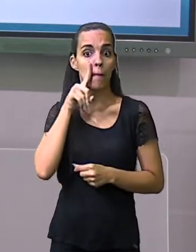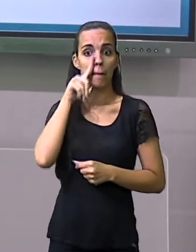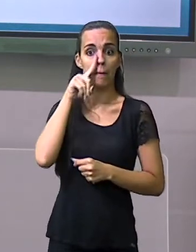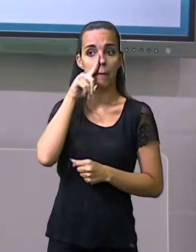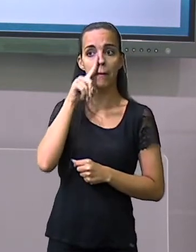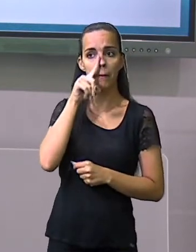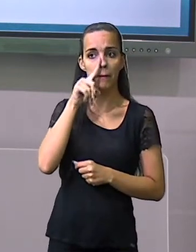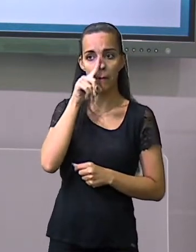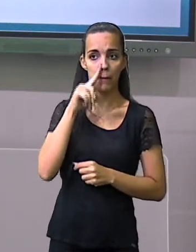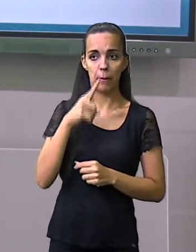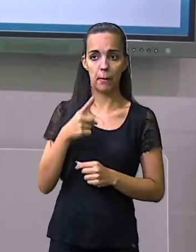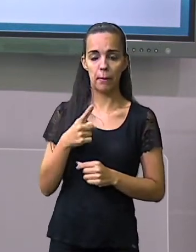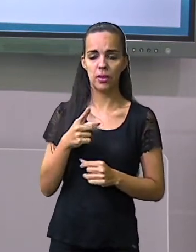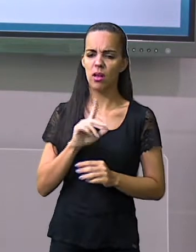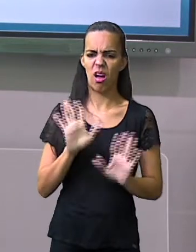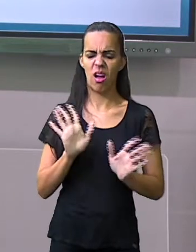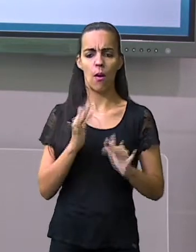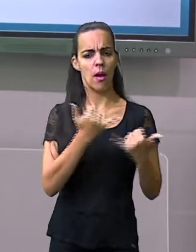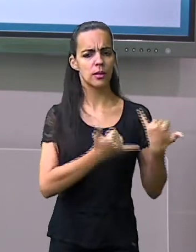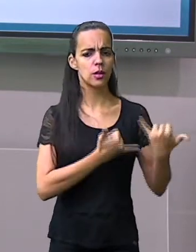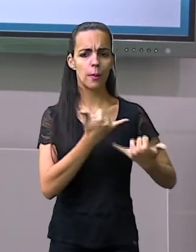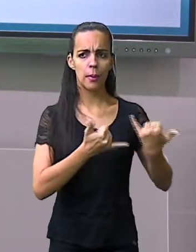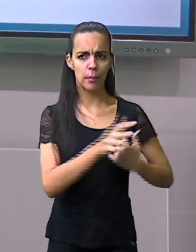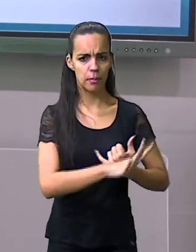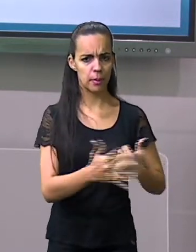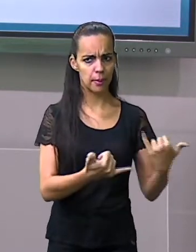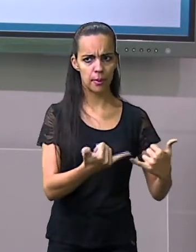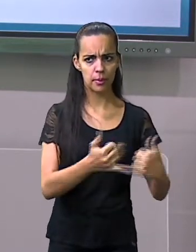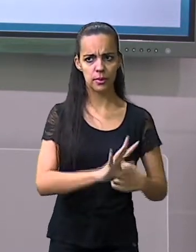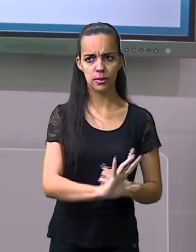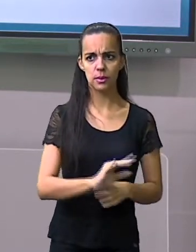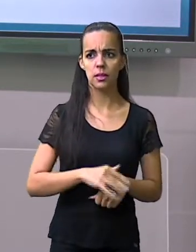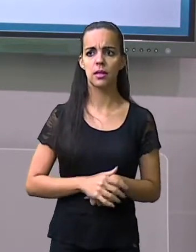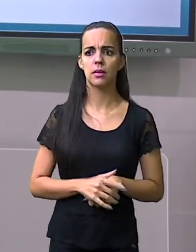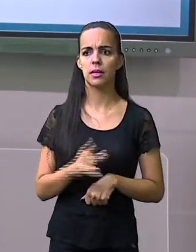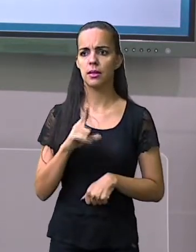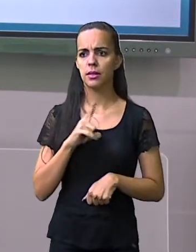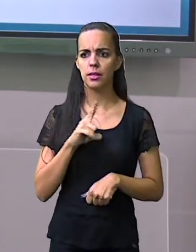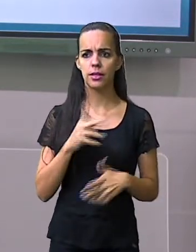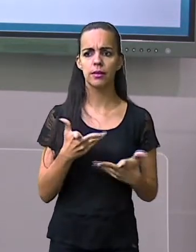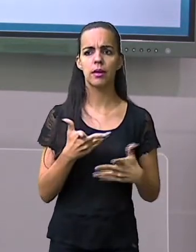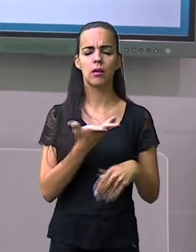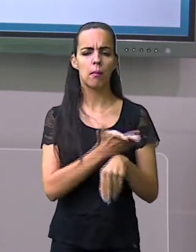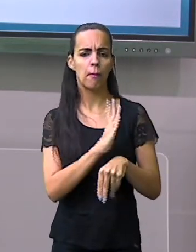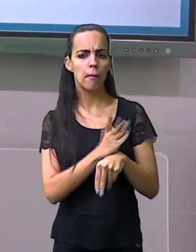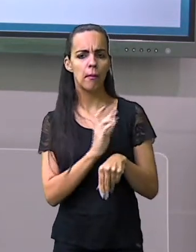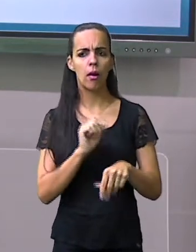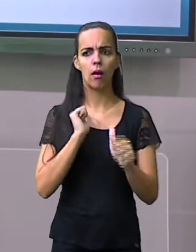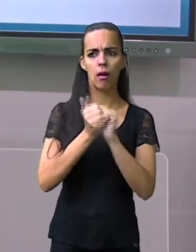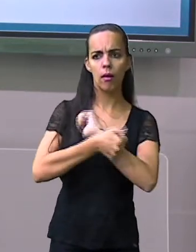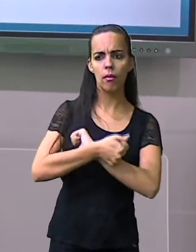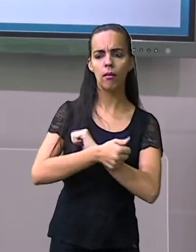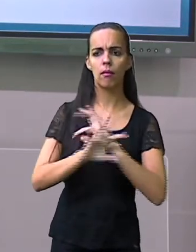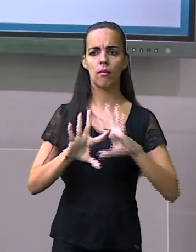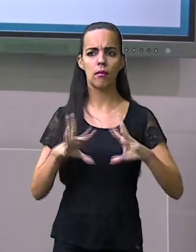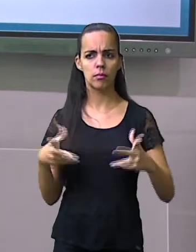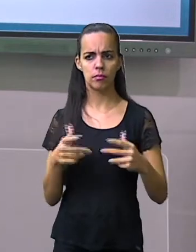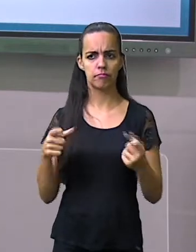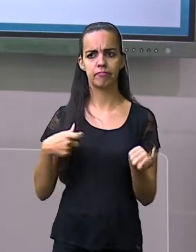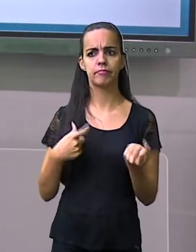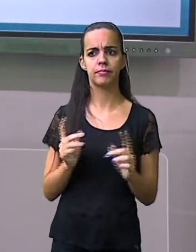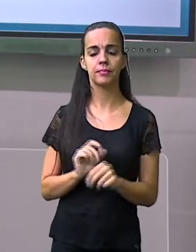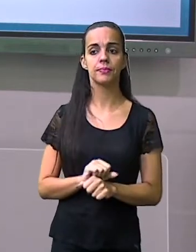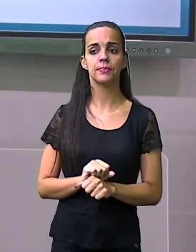objeto de uma criança brincar, tá bom? Então, aí temos, né, prática de esportes e tal. Então,